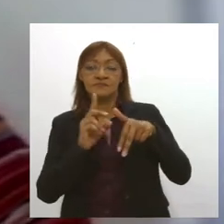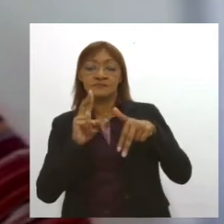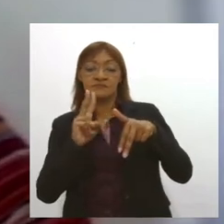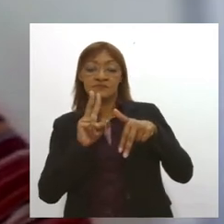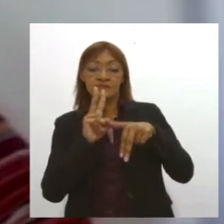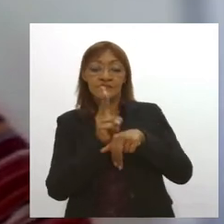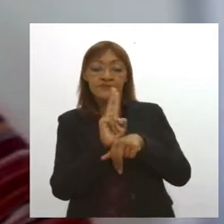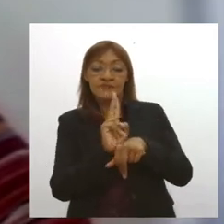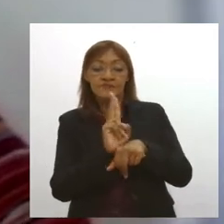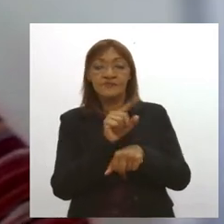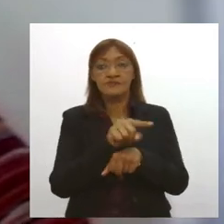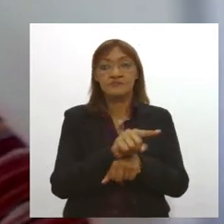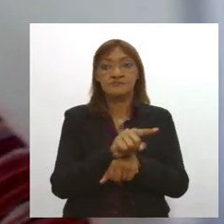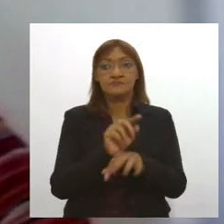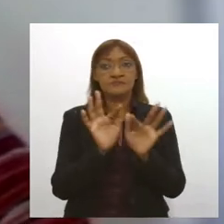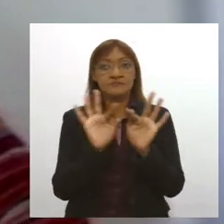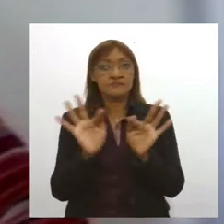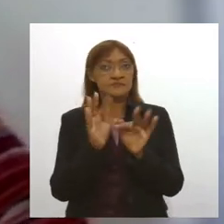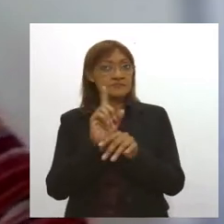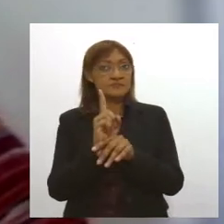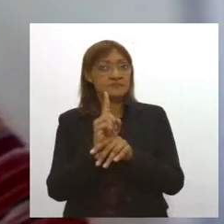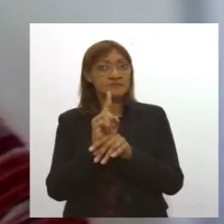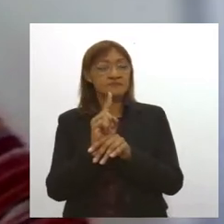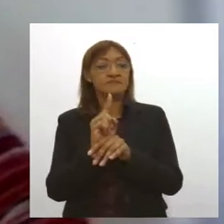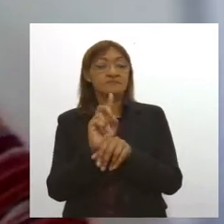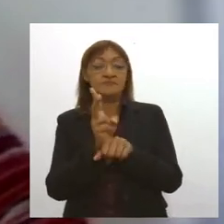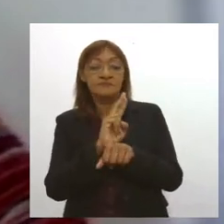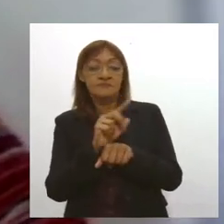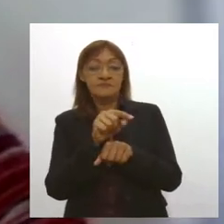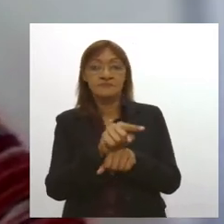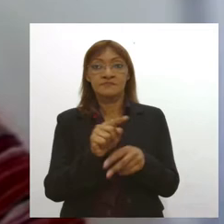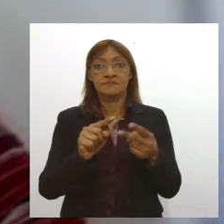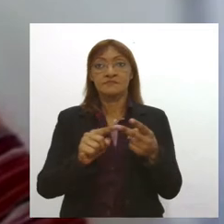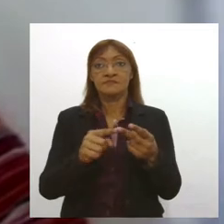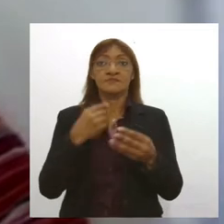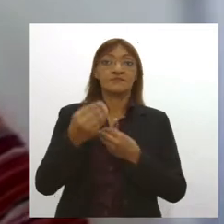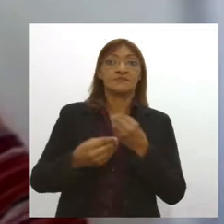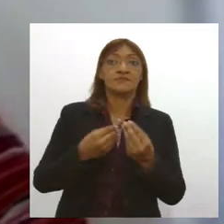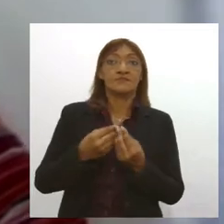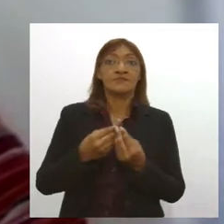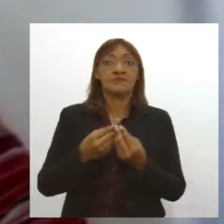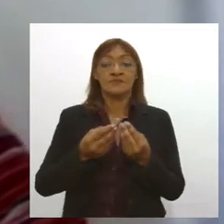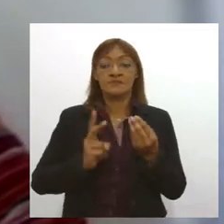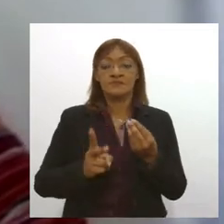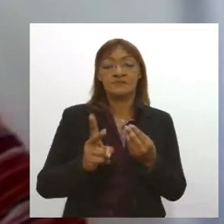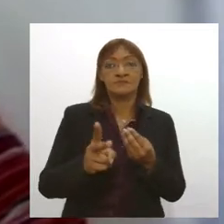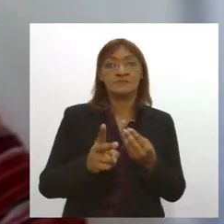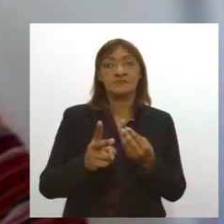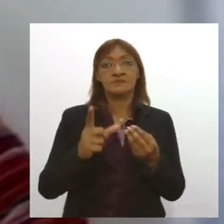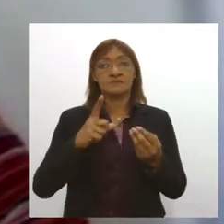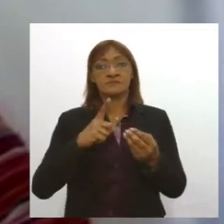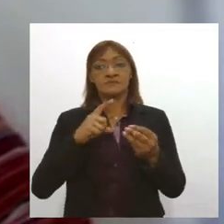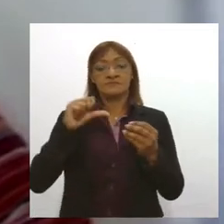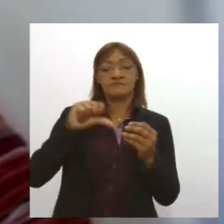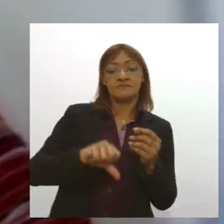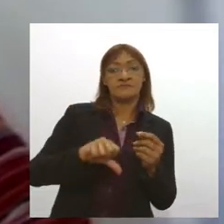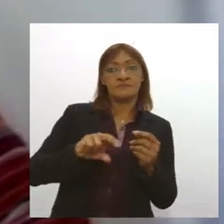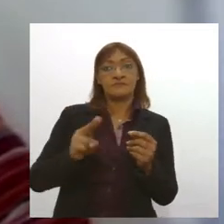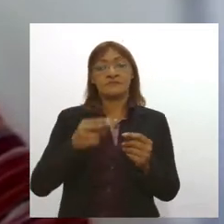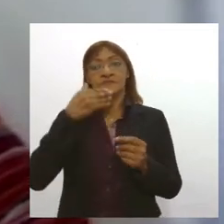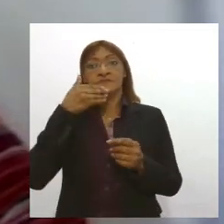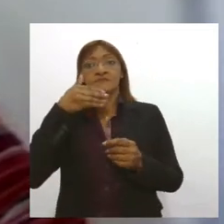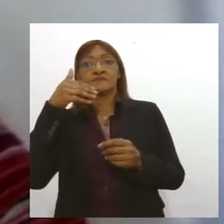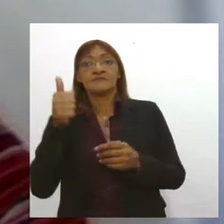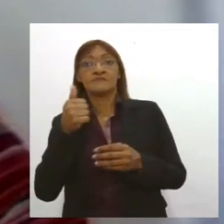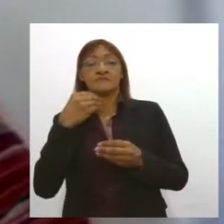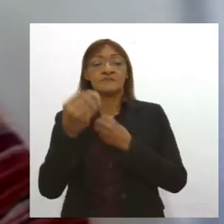um acompanhamento simples, é um acompanhamento que você tem que verificar a progressão do tratamento, se houve piora no quadro, se realmente